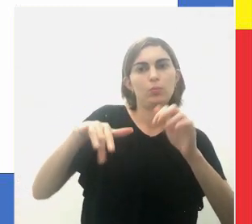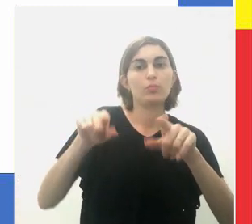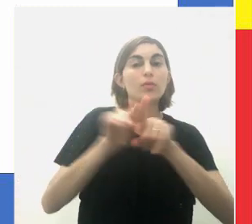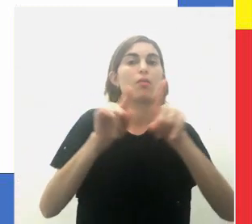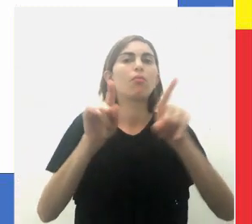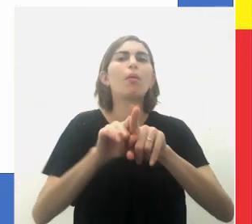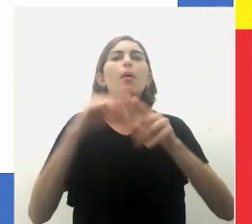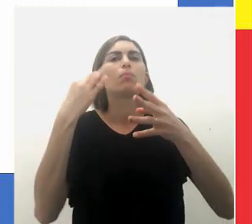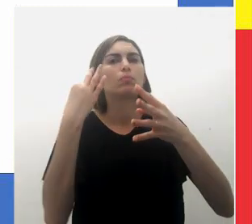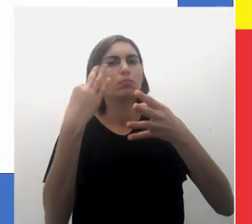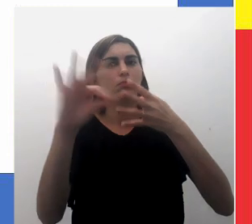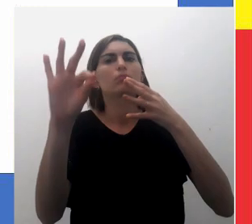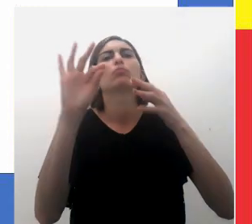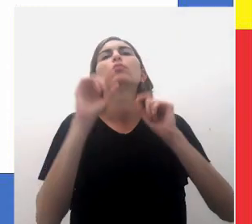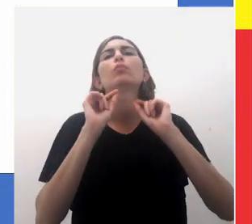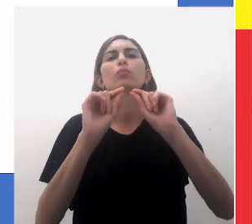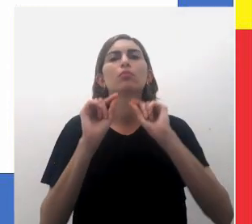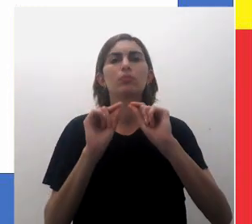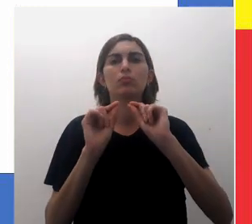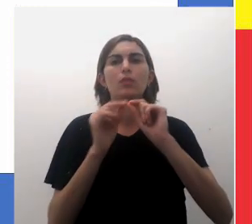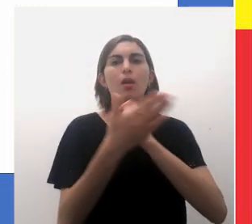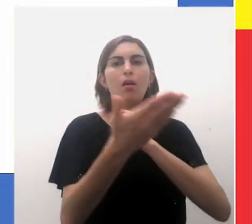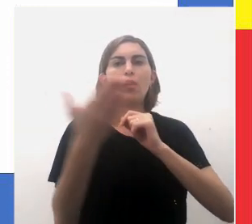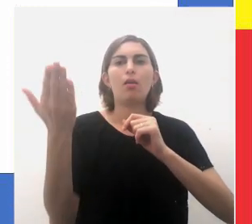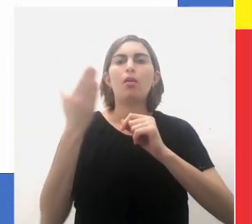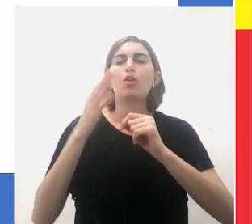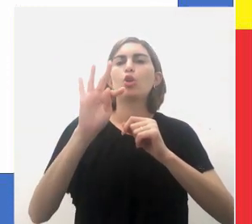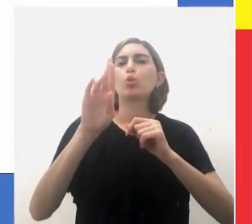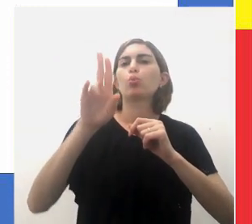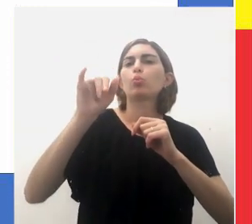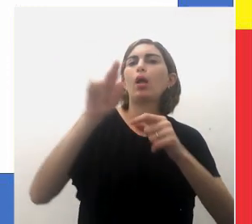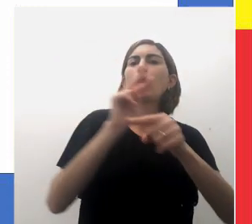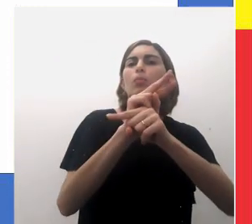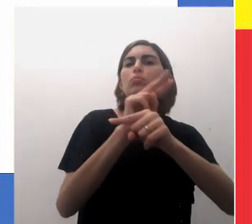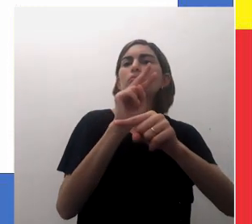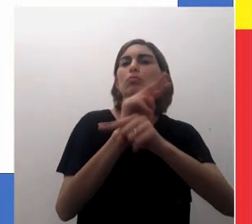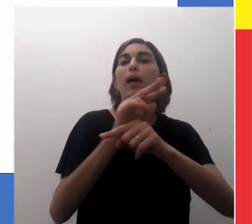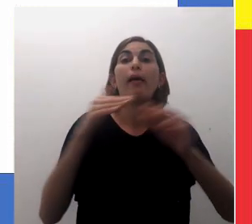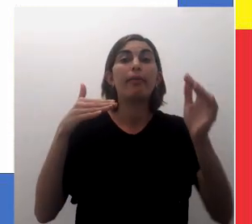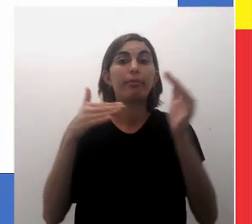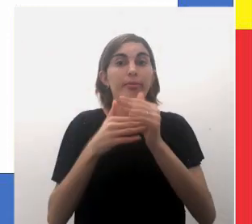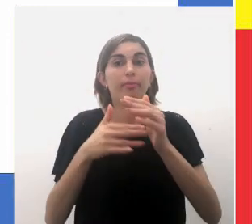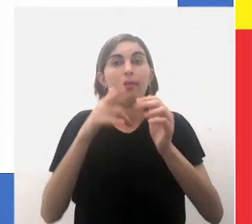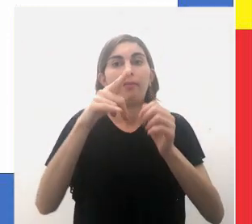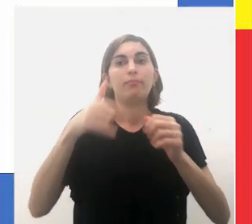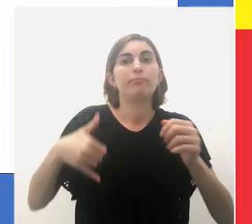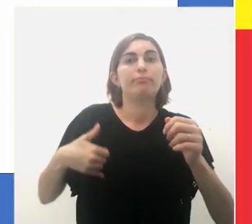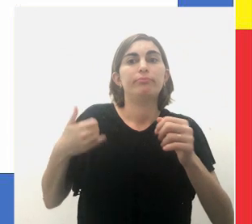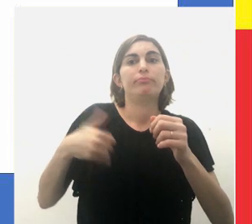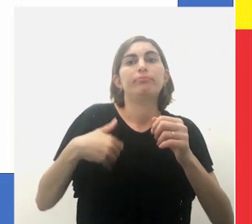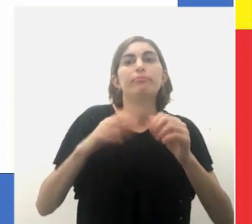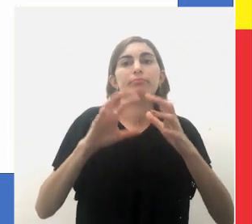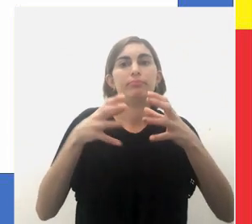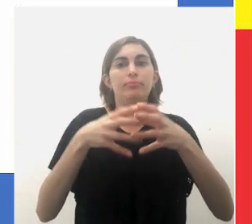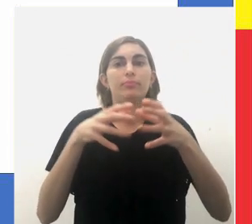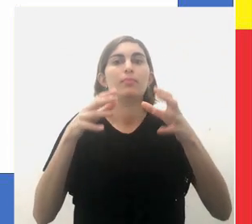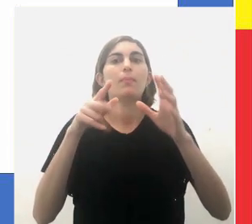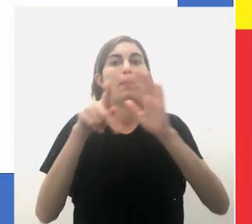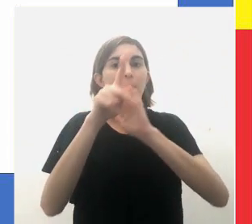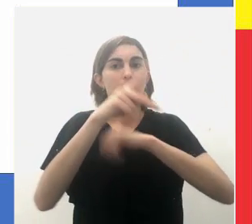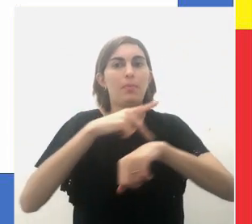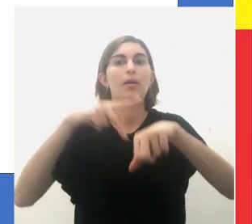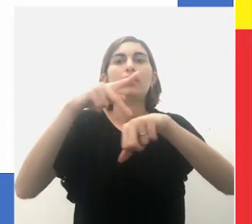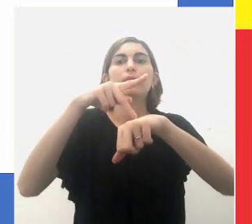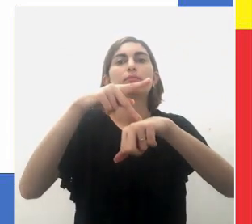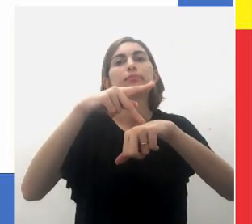e determinou que eles fossem tutelados até que estivessem integrados a civilização no país.